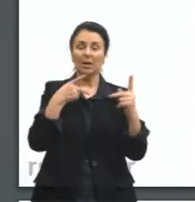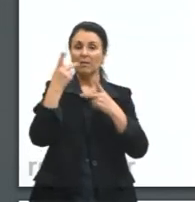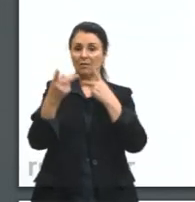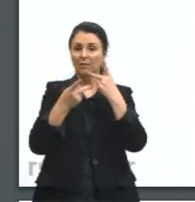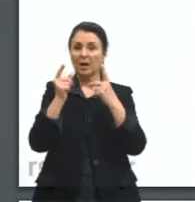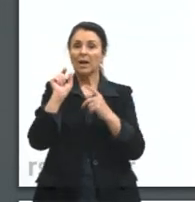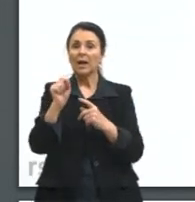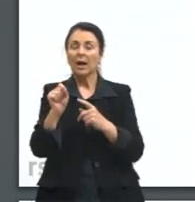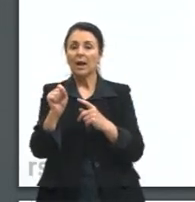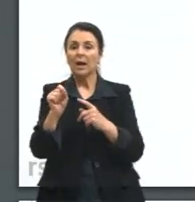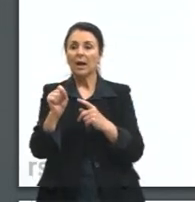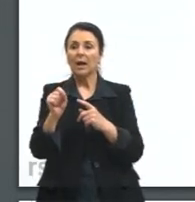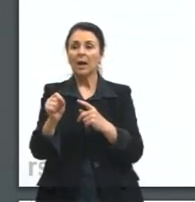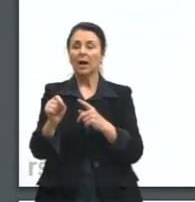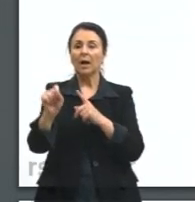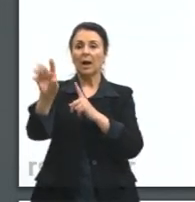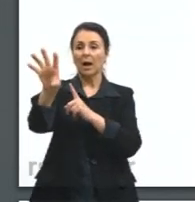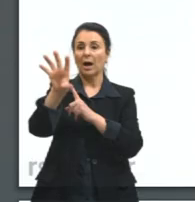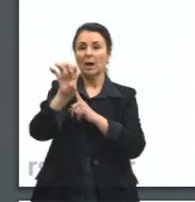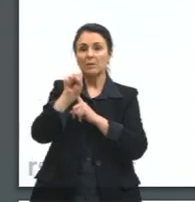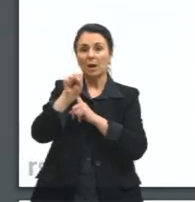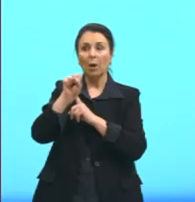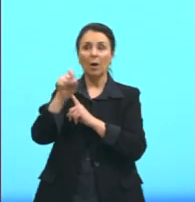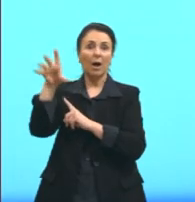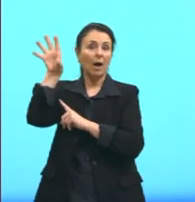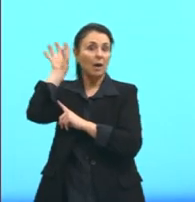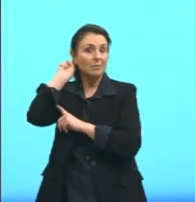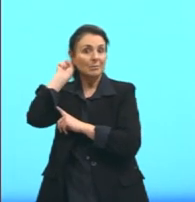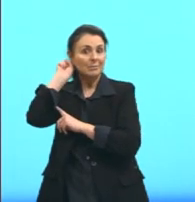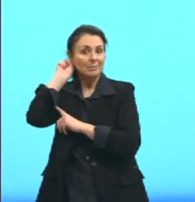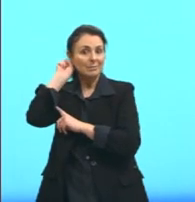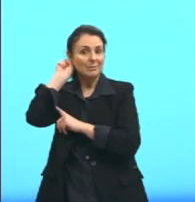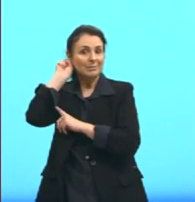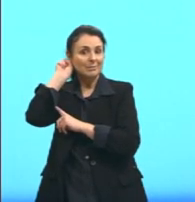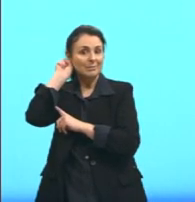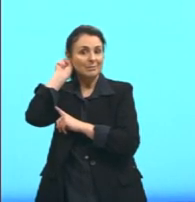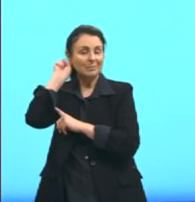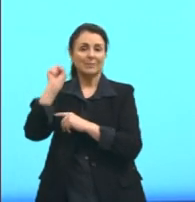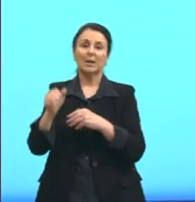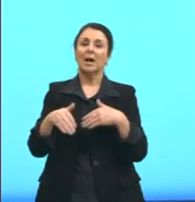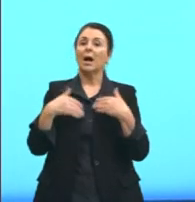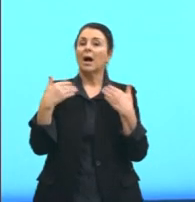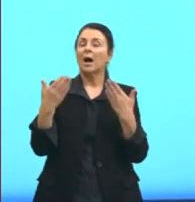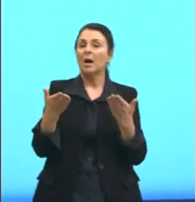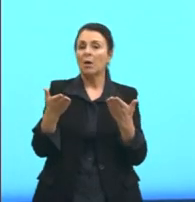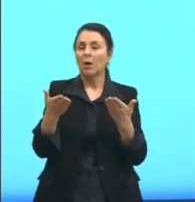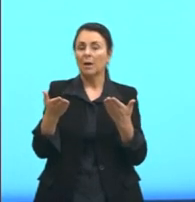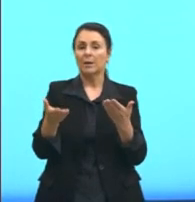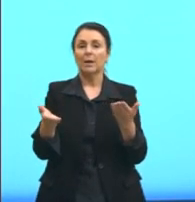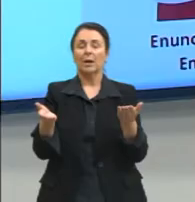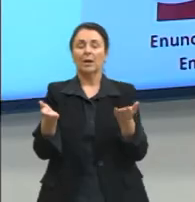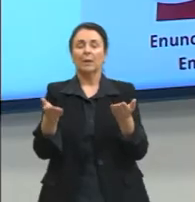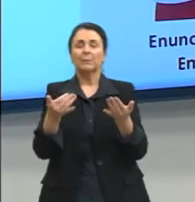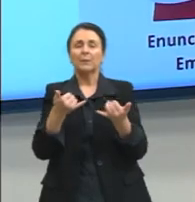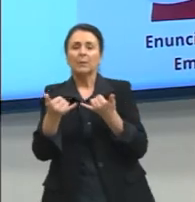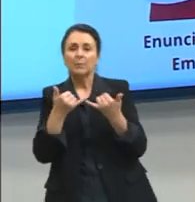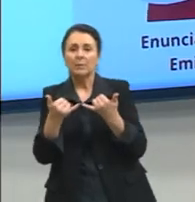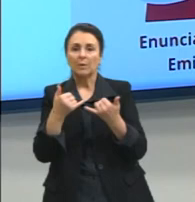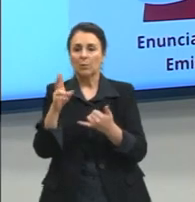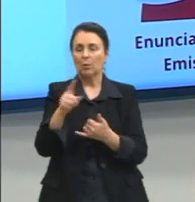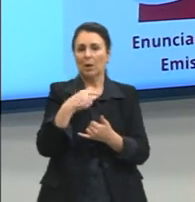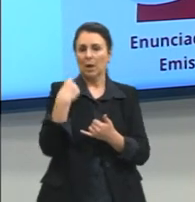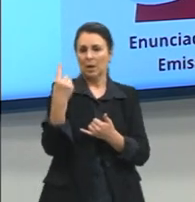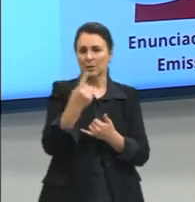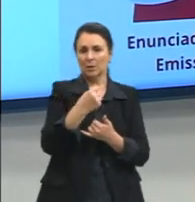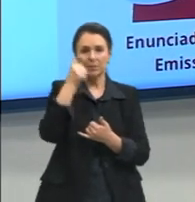de recepção é a audição. Agora, no caso, por exemplo, vou dar o caso aqui das nossas